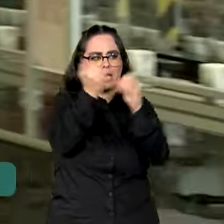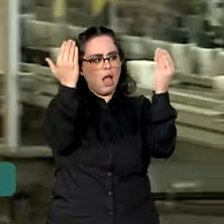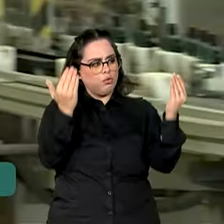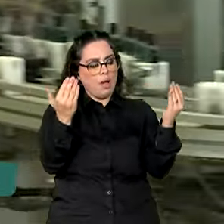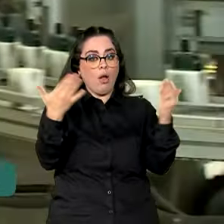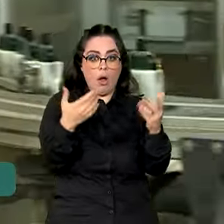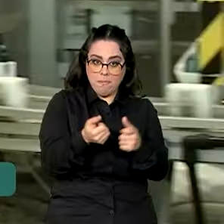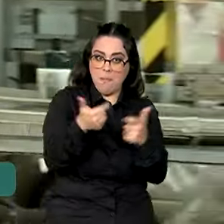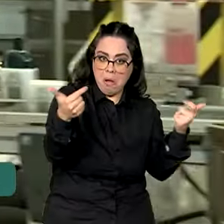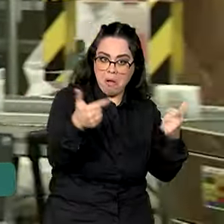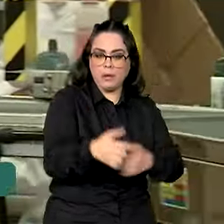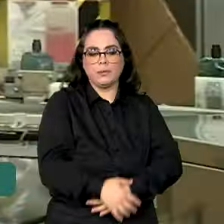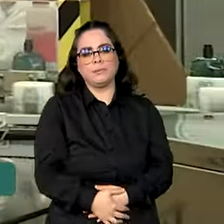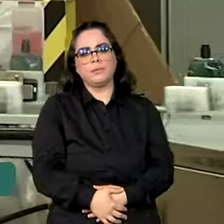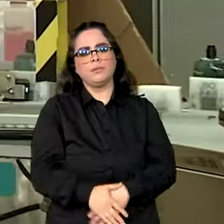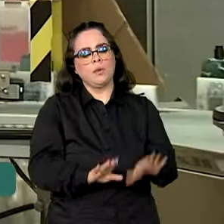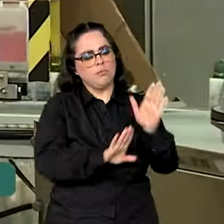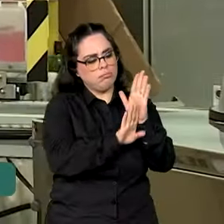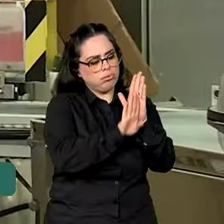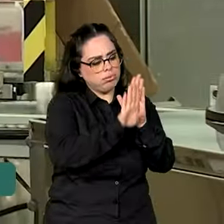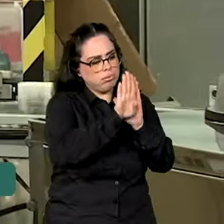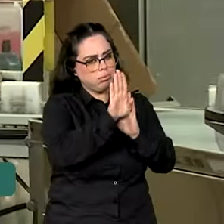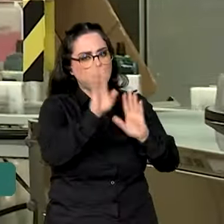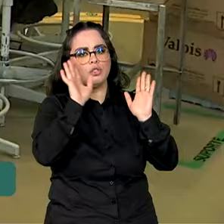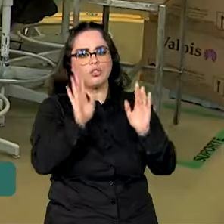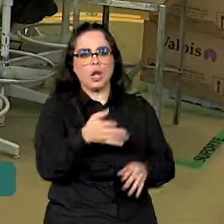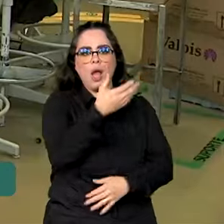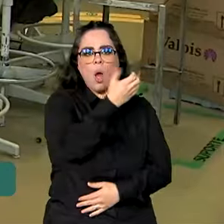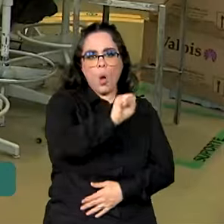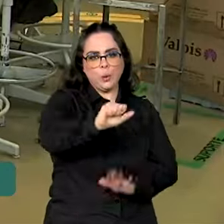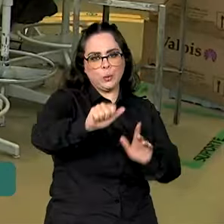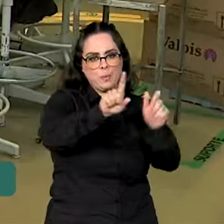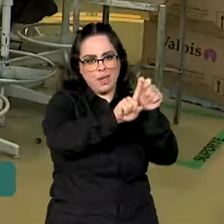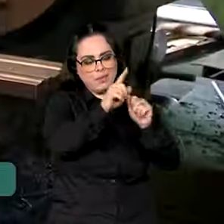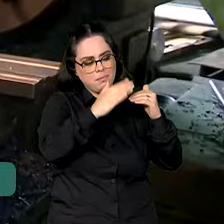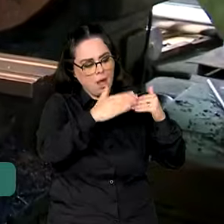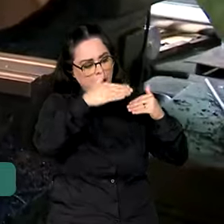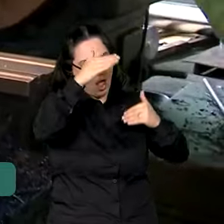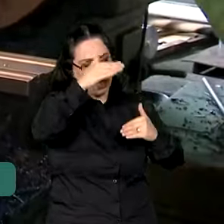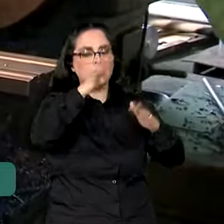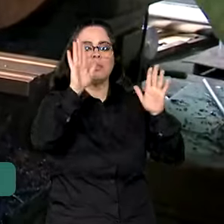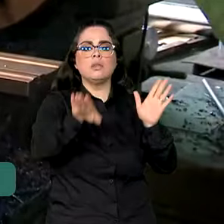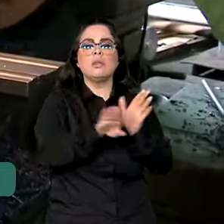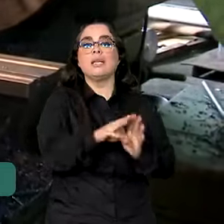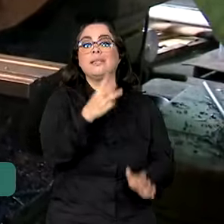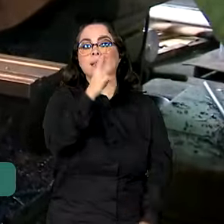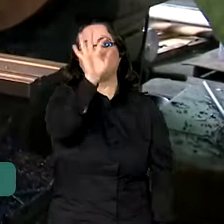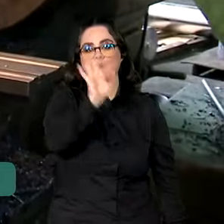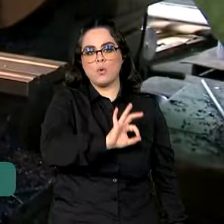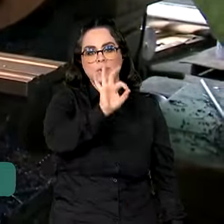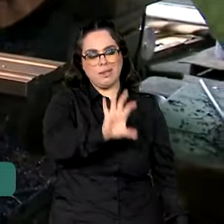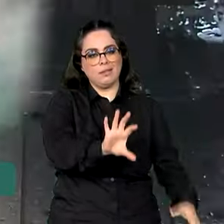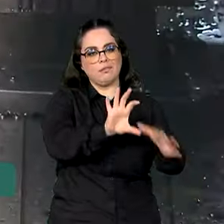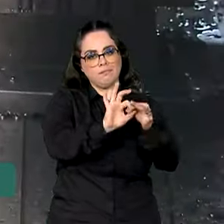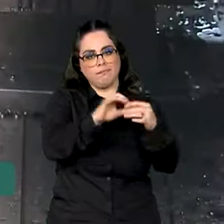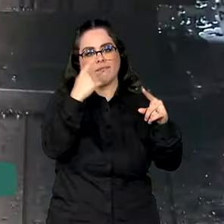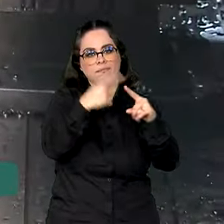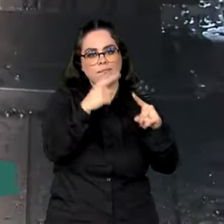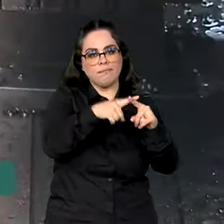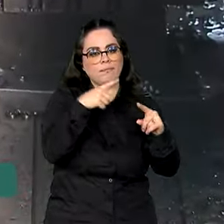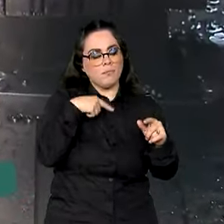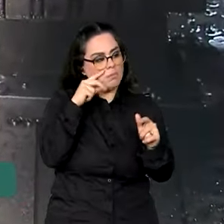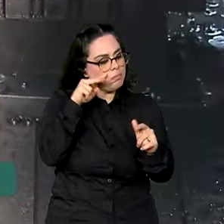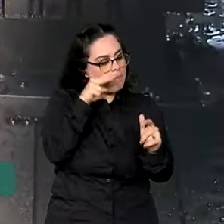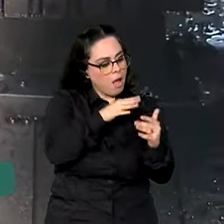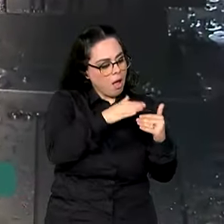passado. Com isso, a alta acumulada nos oito primeiros meses chega a 3%, graças ao crescimento